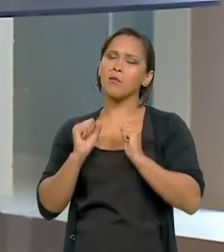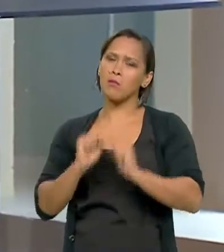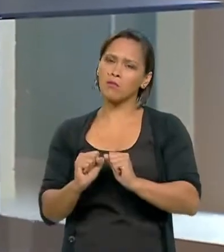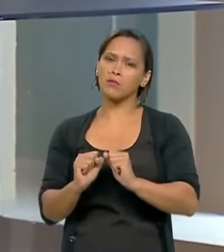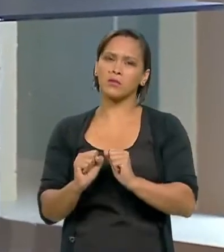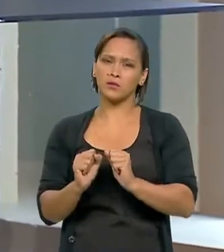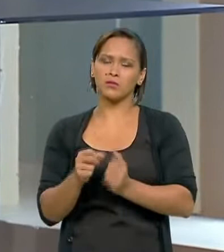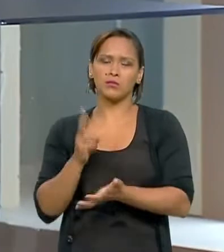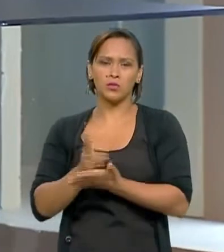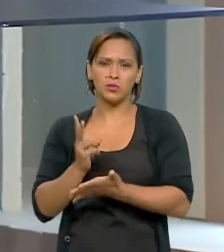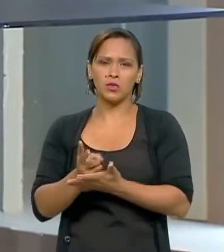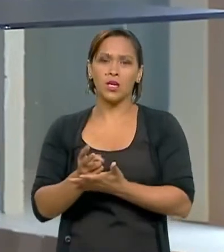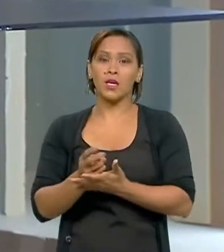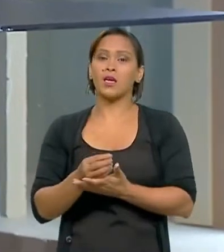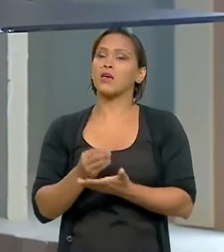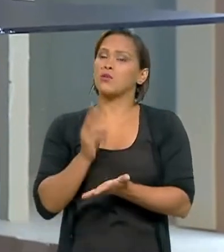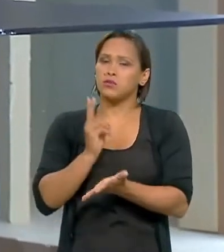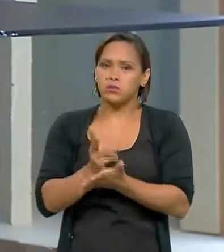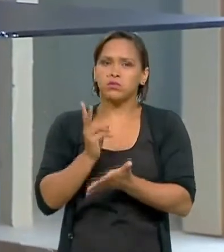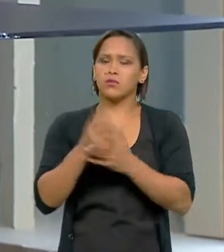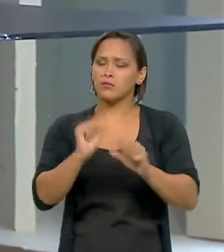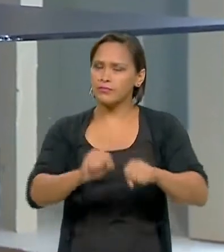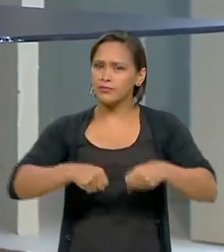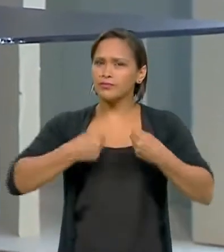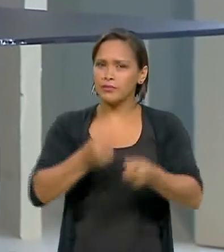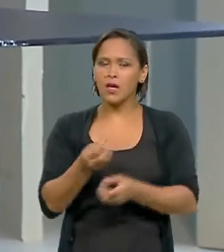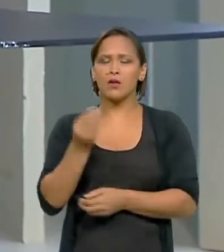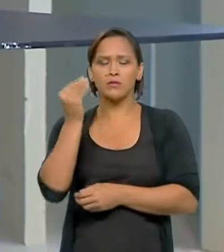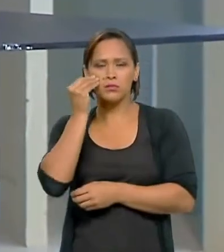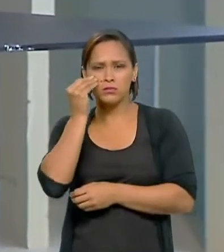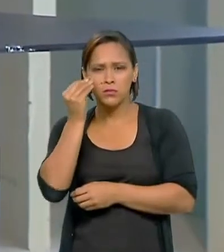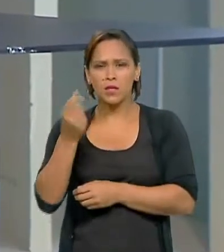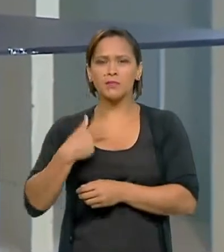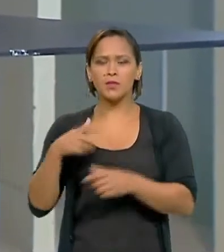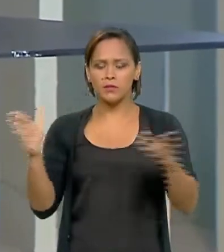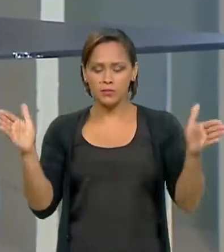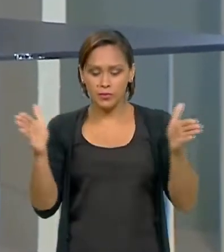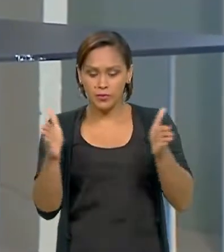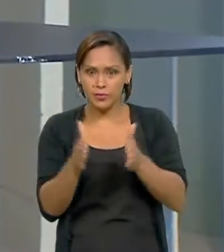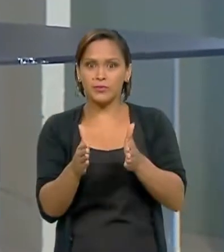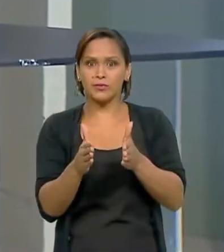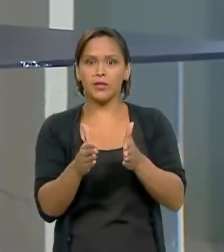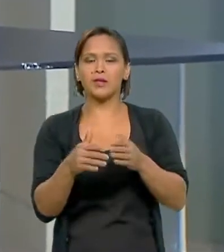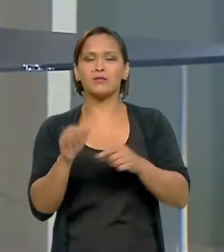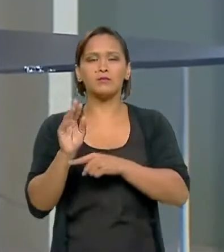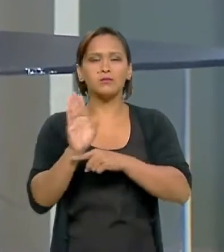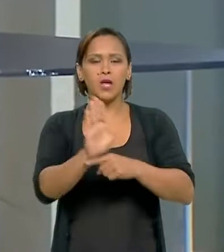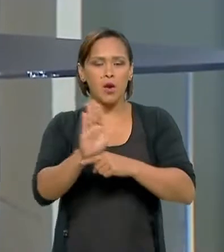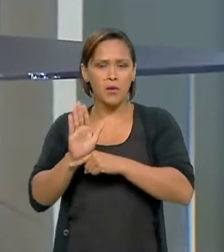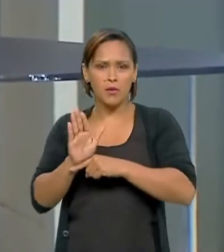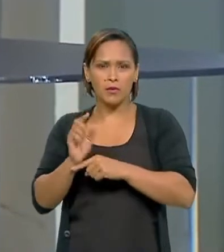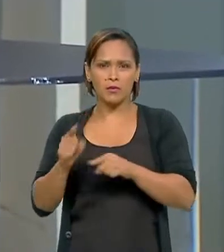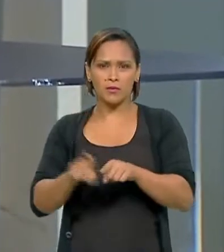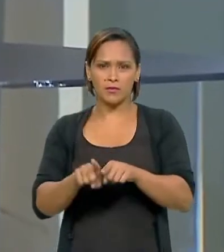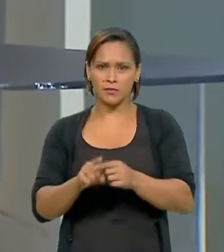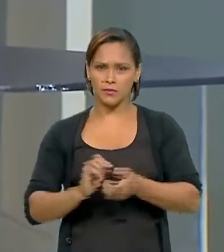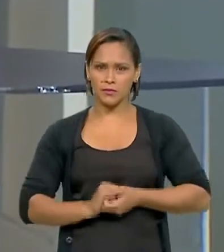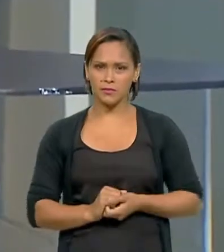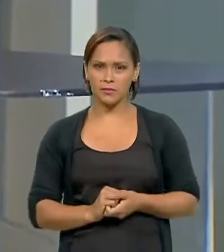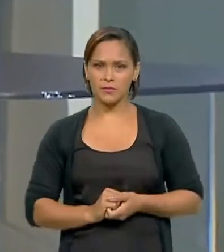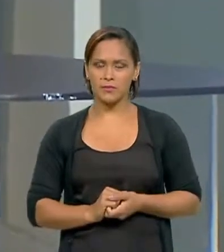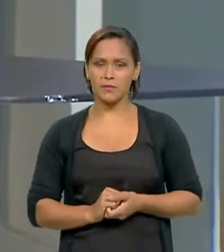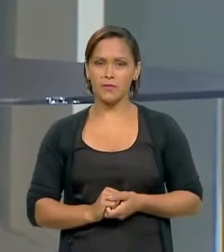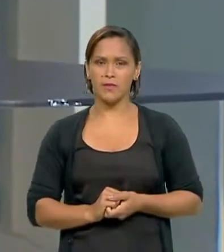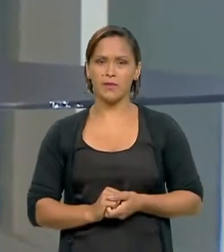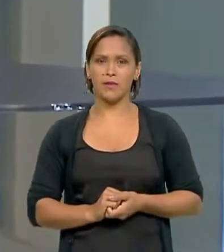isso. E nós estamos tentando conseguir que isso aconteça no mais curto prazo. E temos o